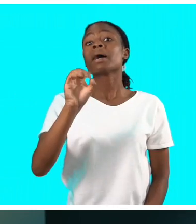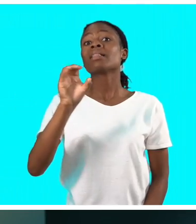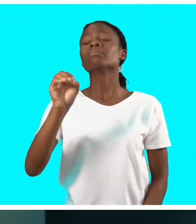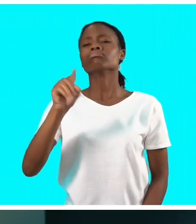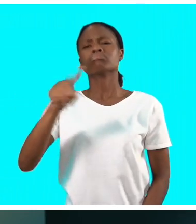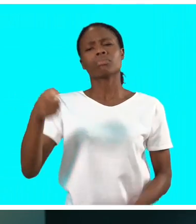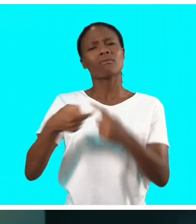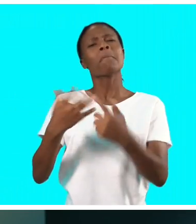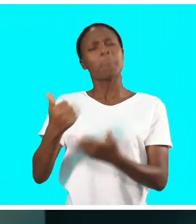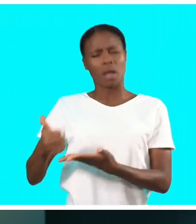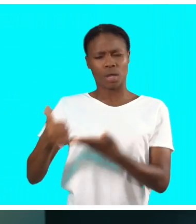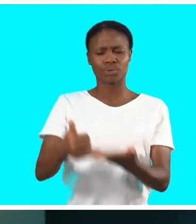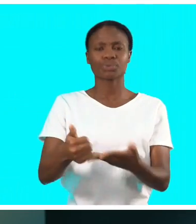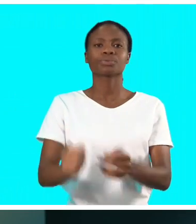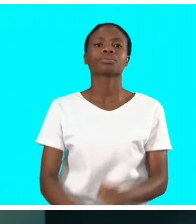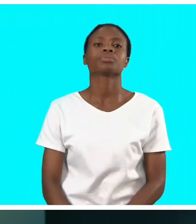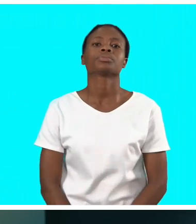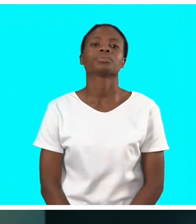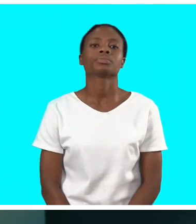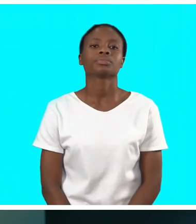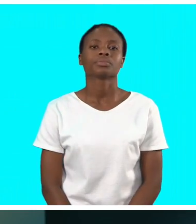mil famílias.